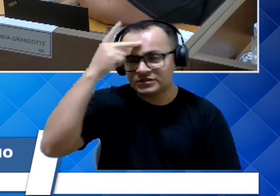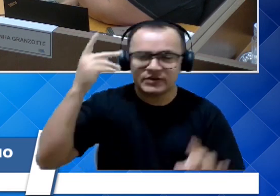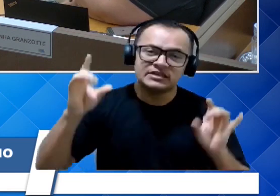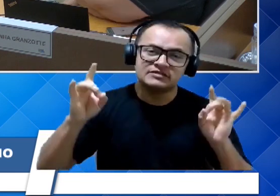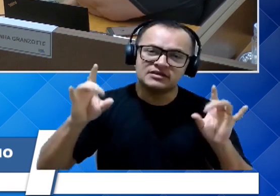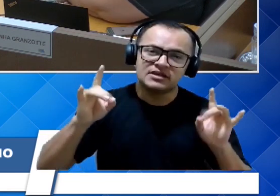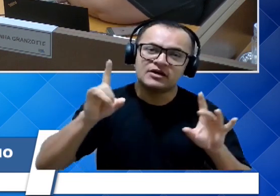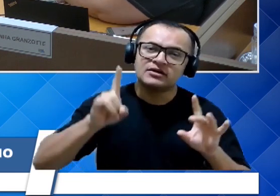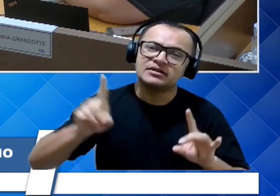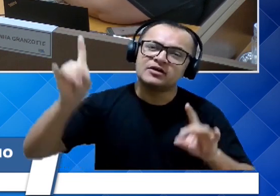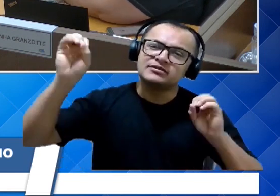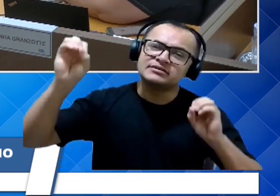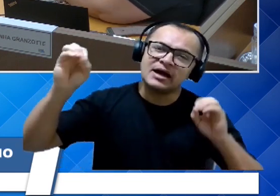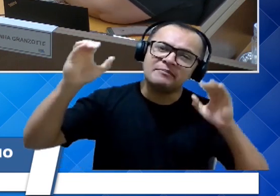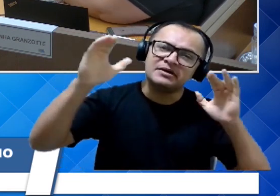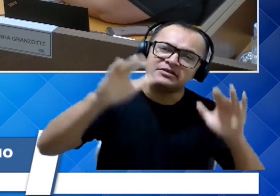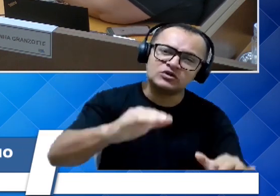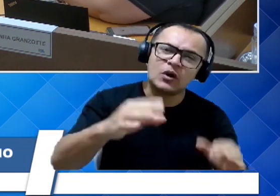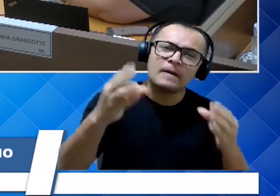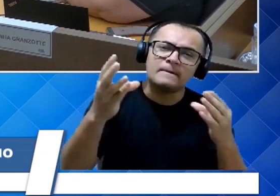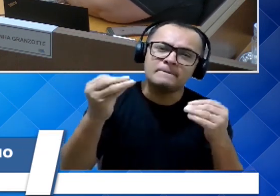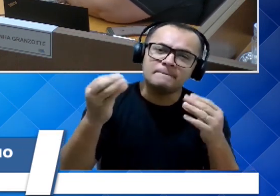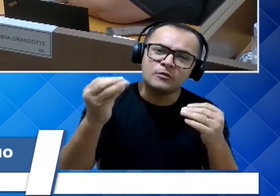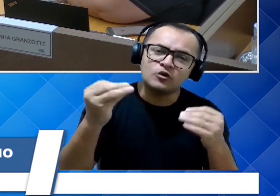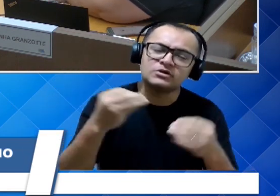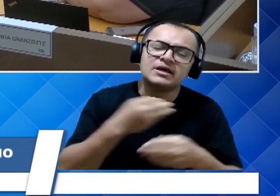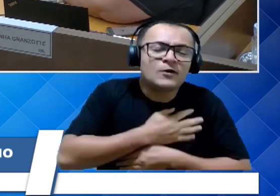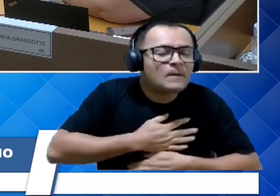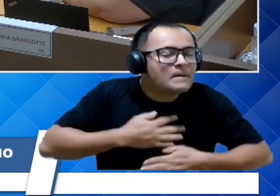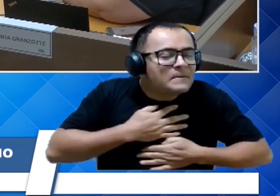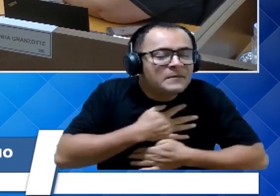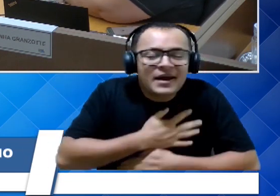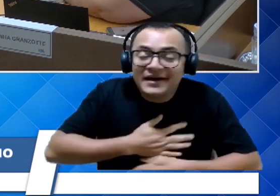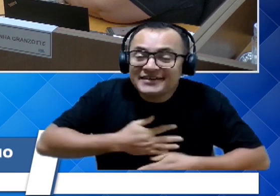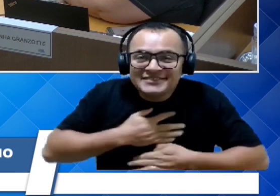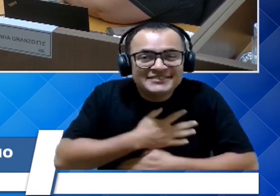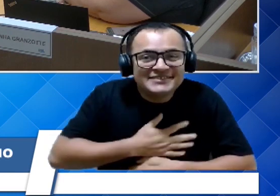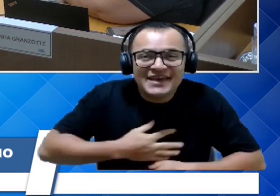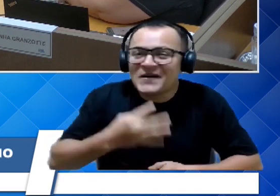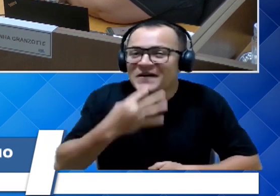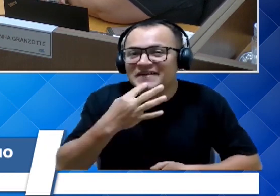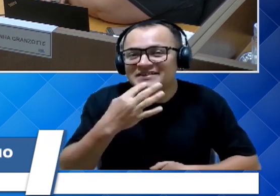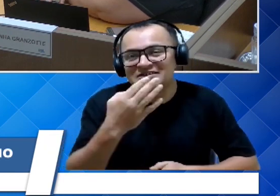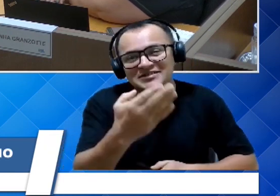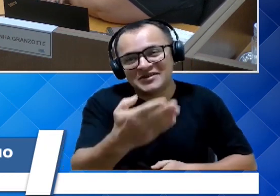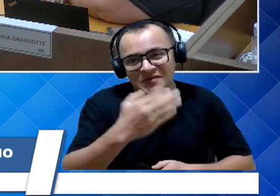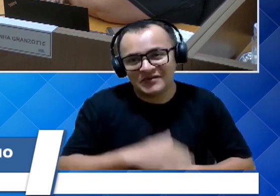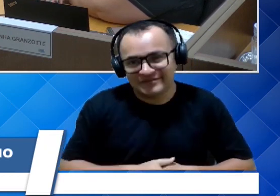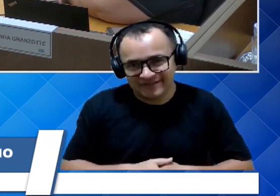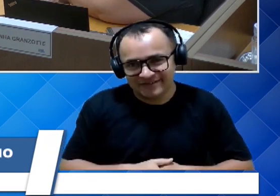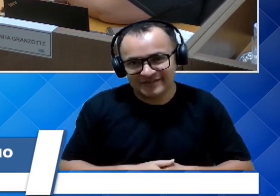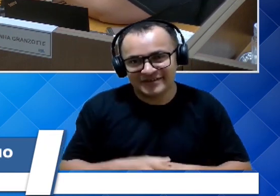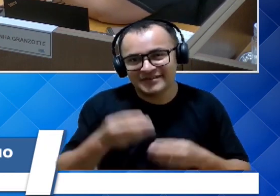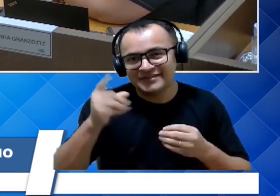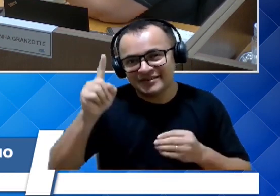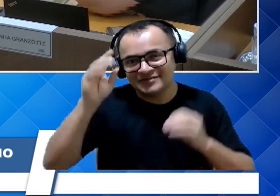muito mesmo. E um grande prazer em ter conhecido o senhor. Viu? Tudo de bom com o senhor.